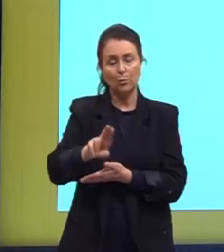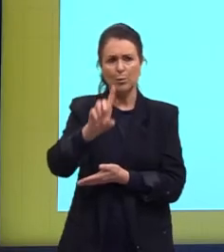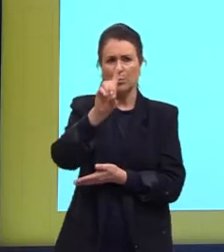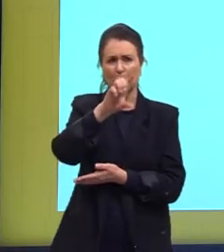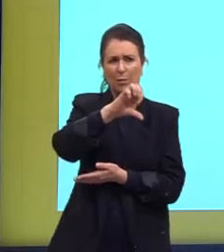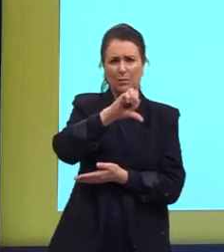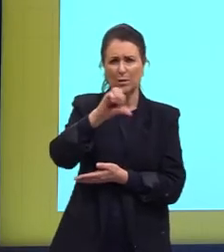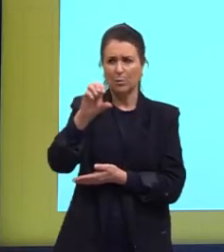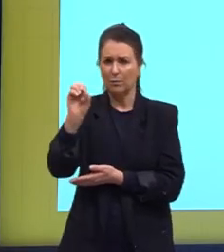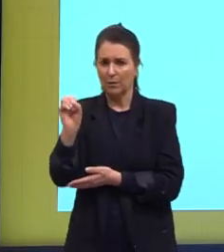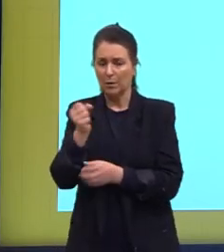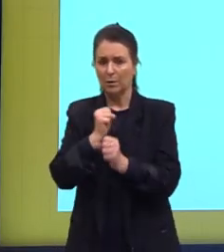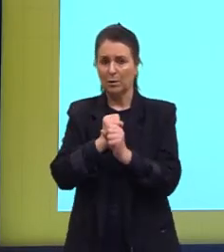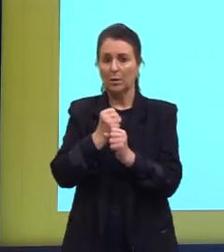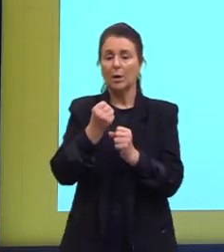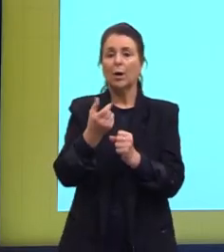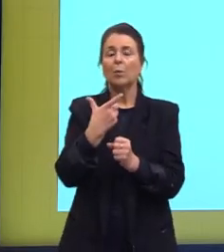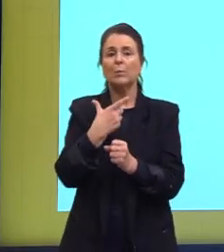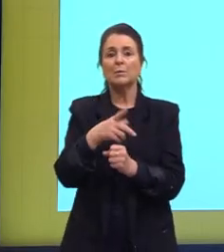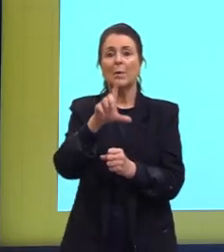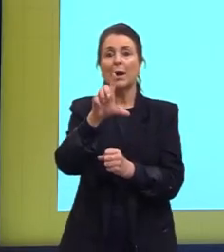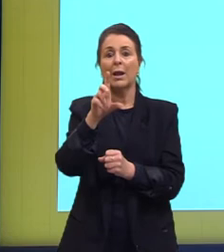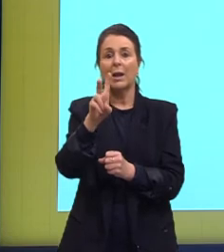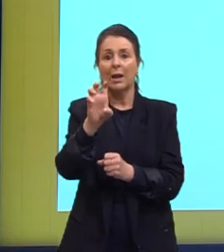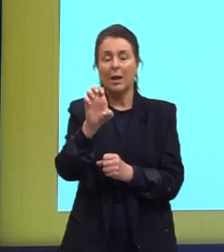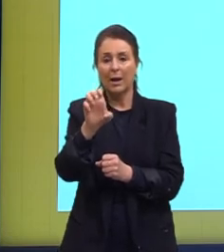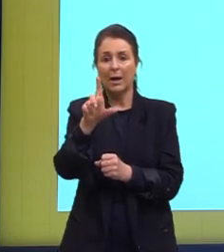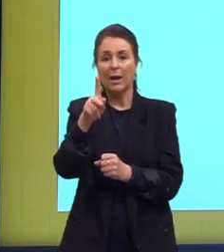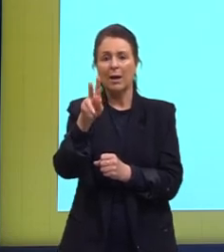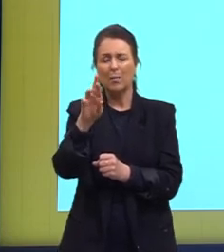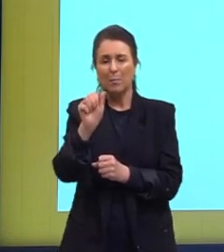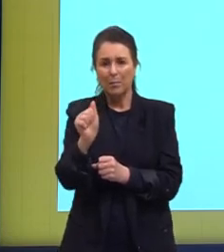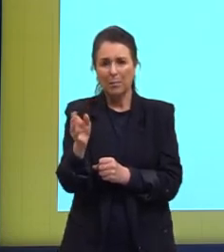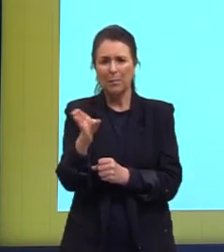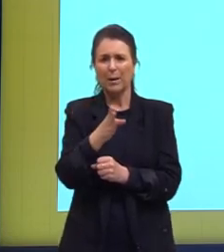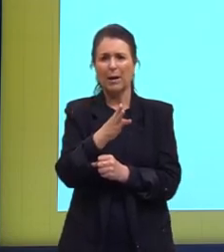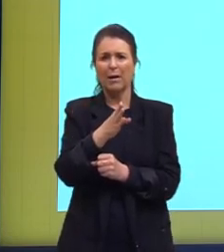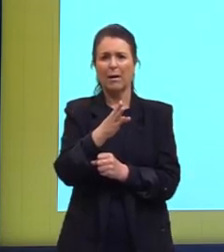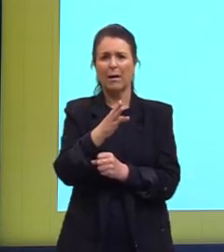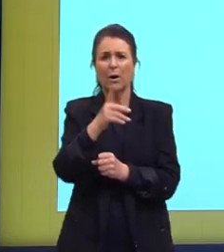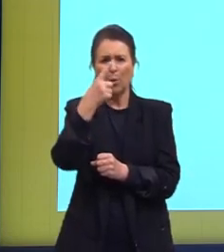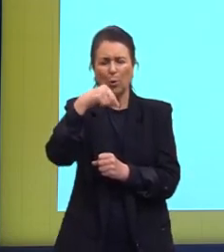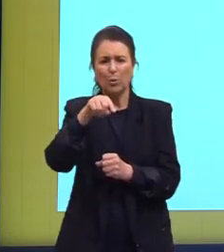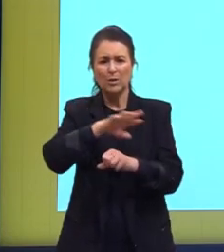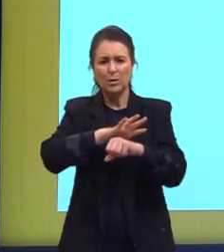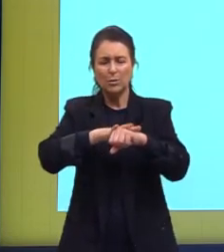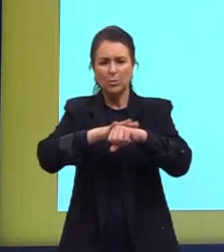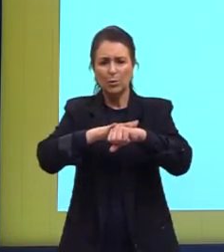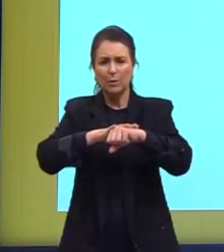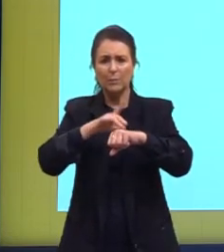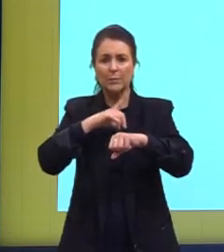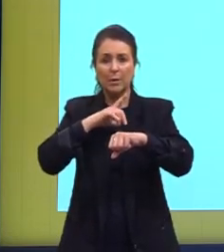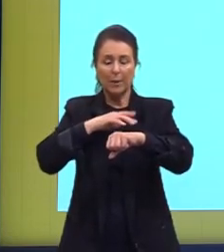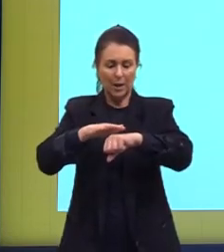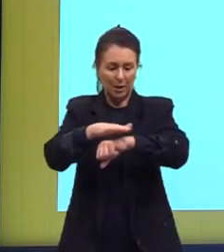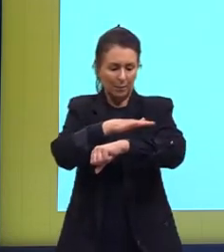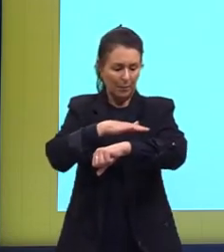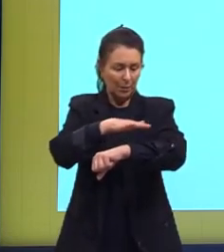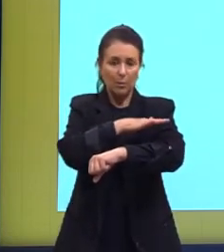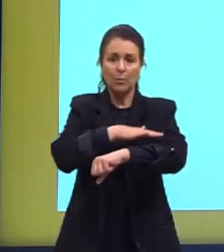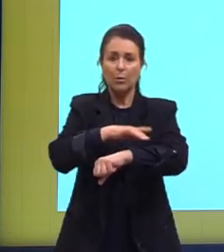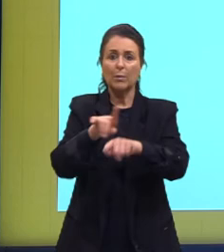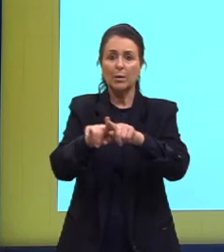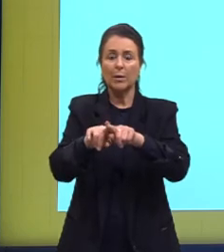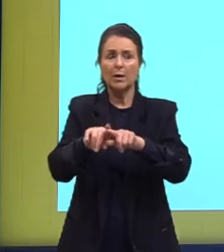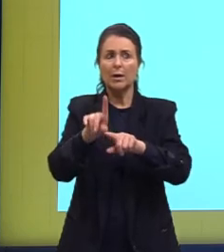para tratar doenças como a lepra, a doença de Crohn, para tipos de mieloma, múltiplo e alguns tipos